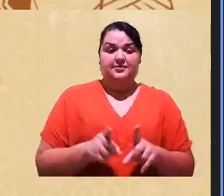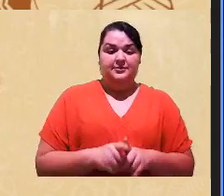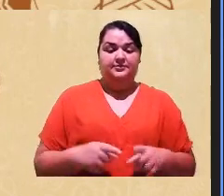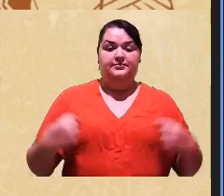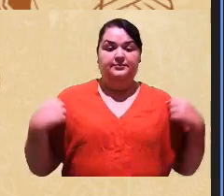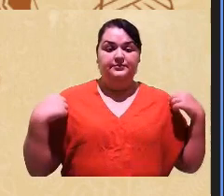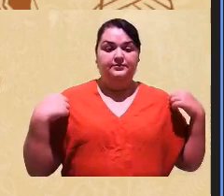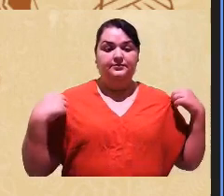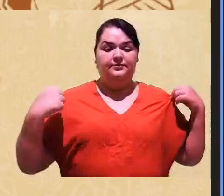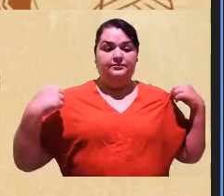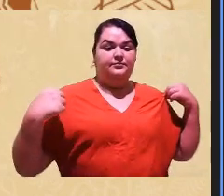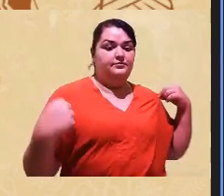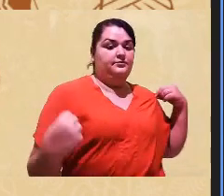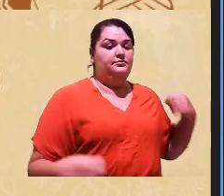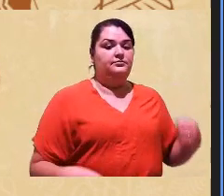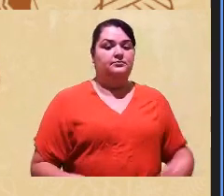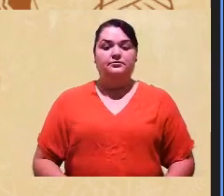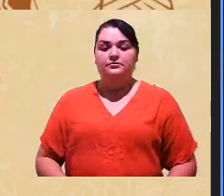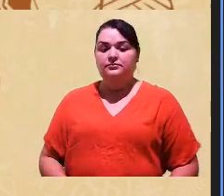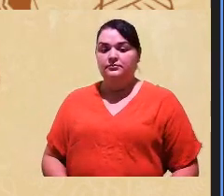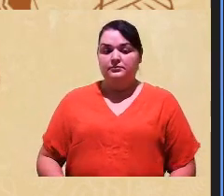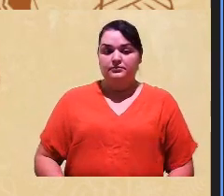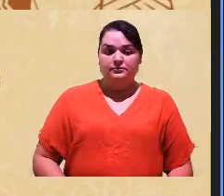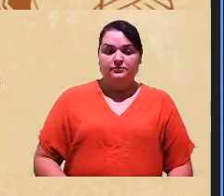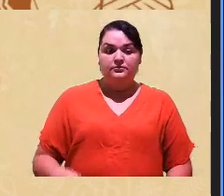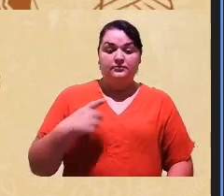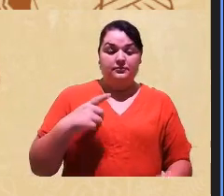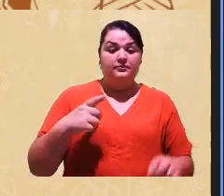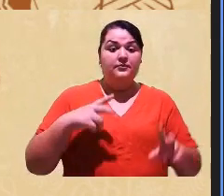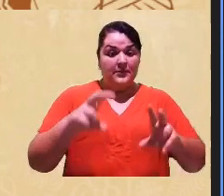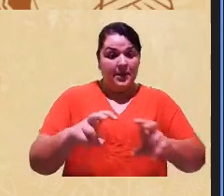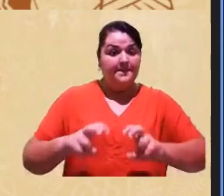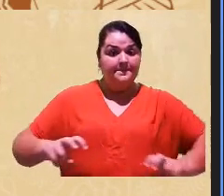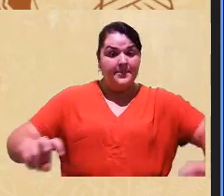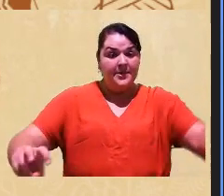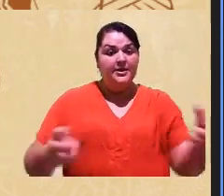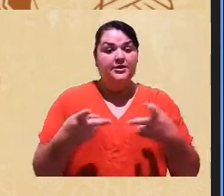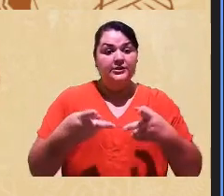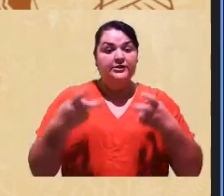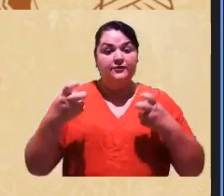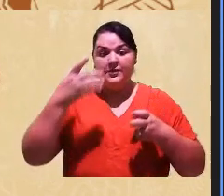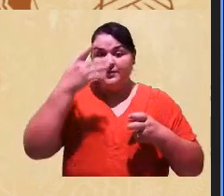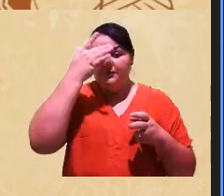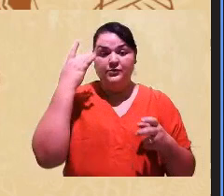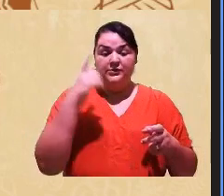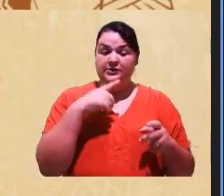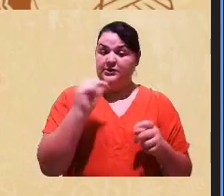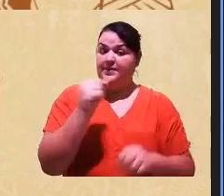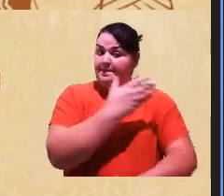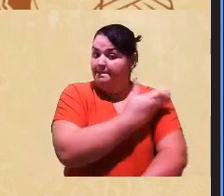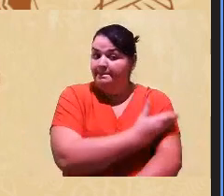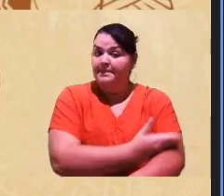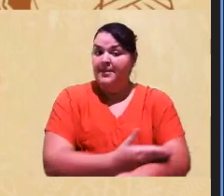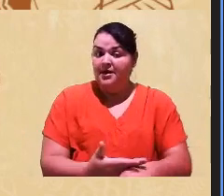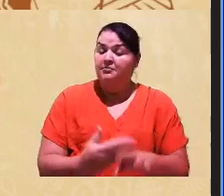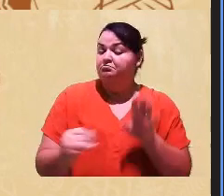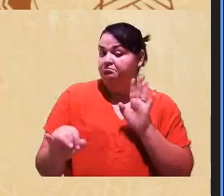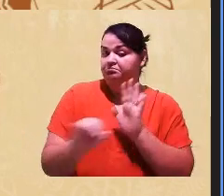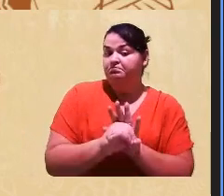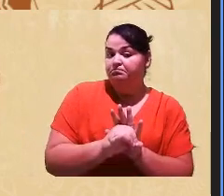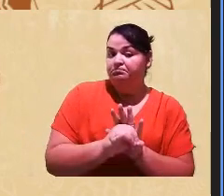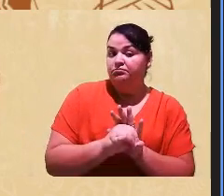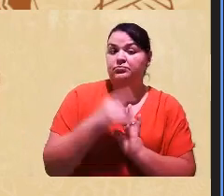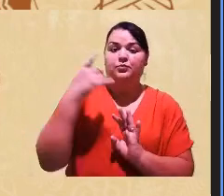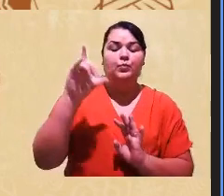o que é que faz com que um membro de banca identifique uma pessoa como sendo branca e outra como sendo